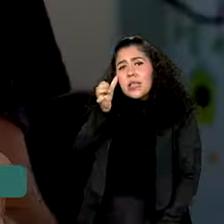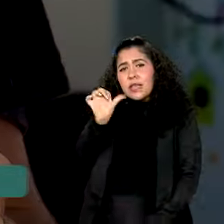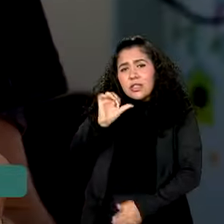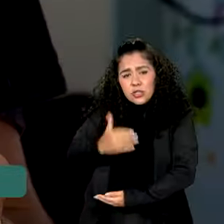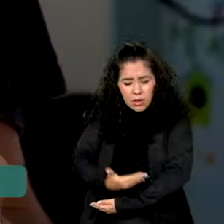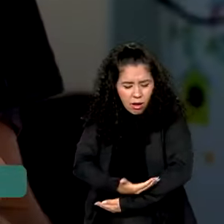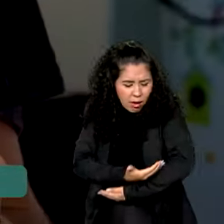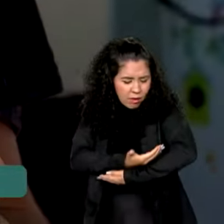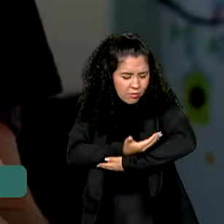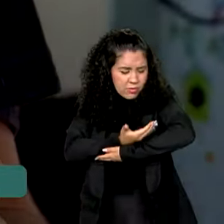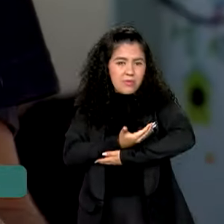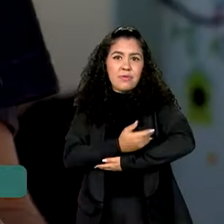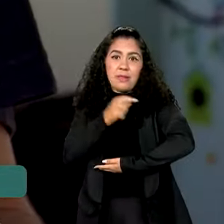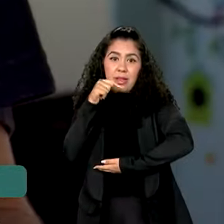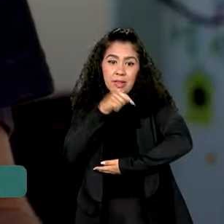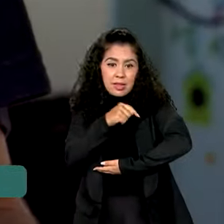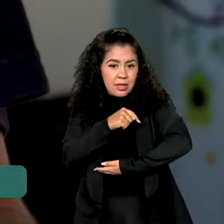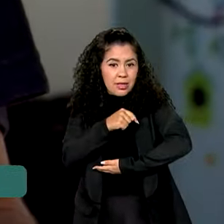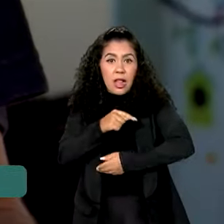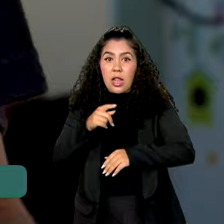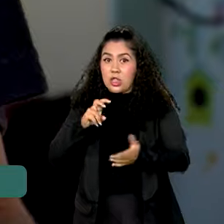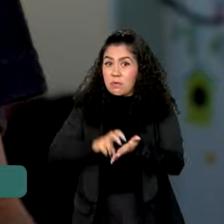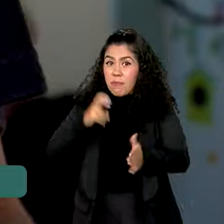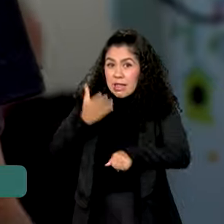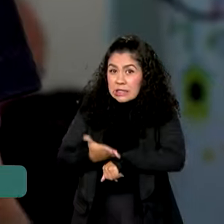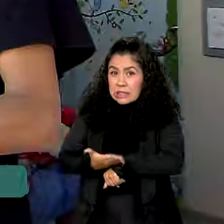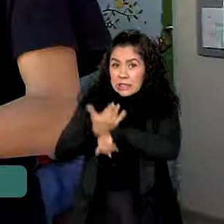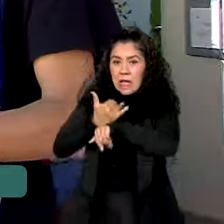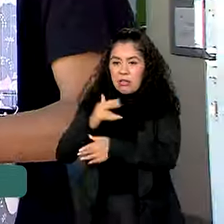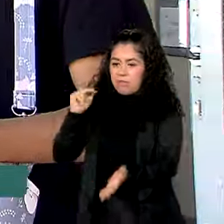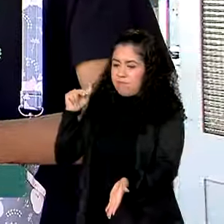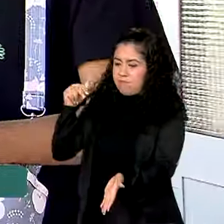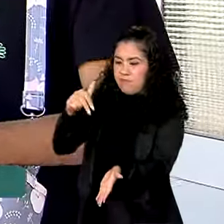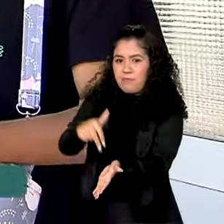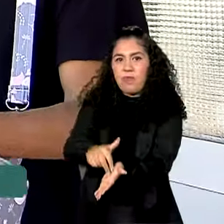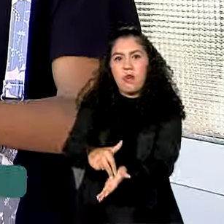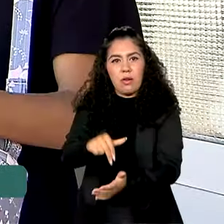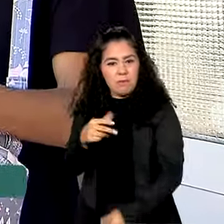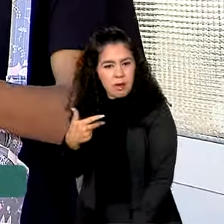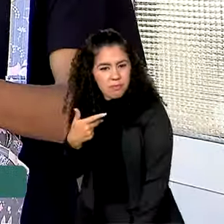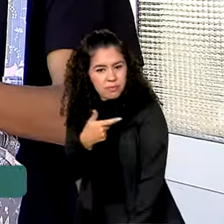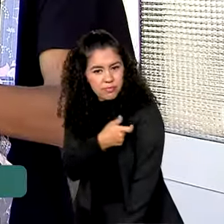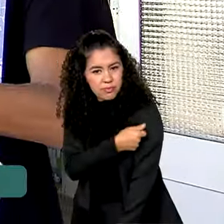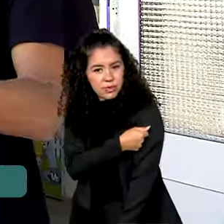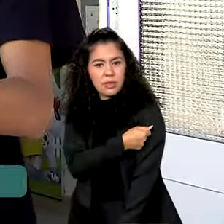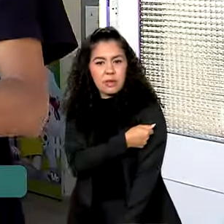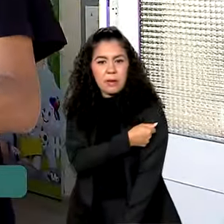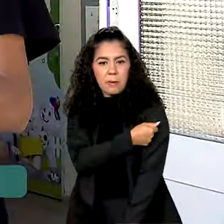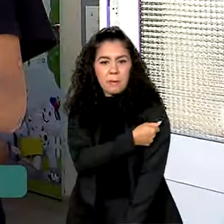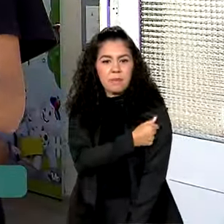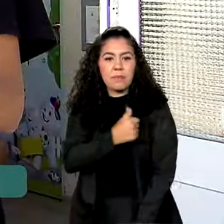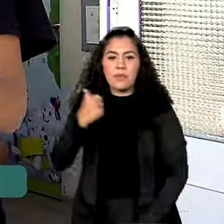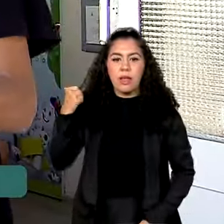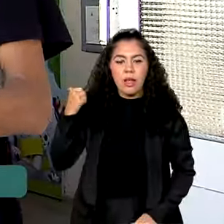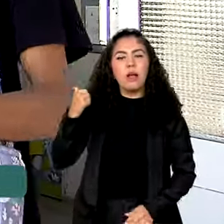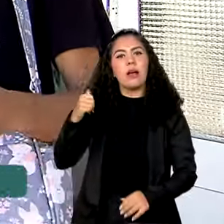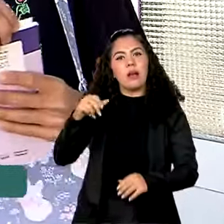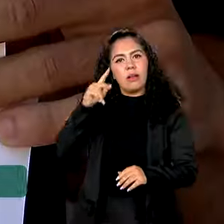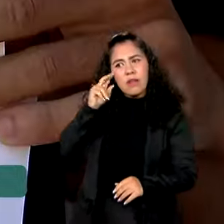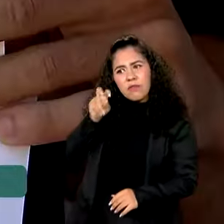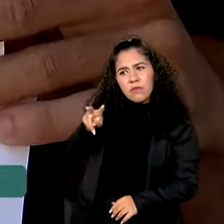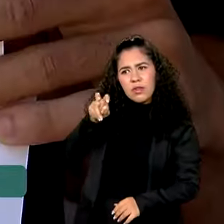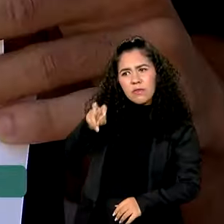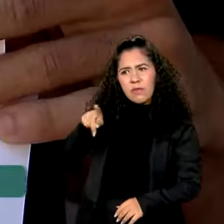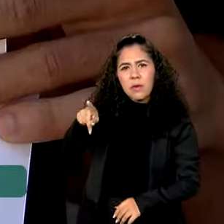braços, Isadora foi cedo ao posto de saúde para vacinar a bebê. Exemplo que ela aprendeu em casa ao ver o sofrimento do